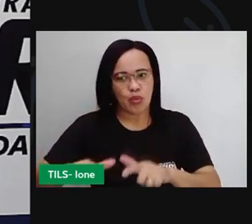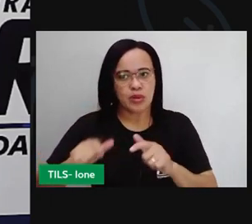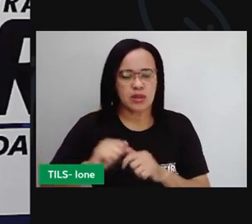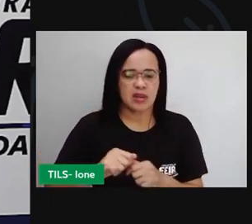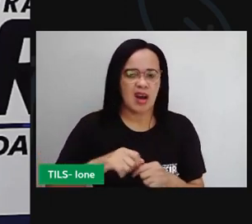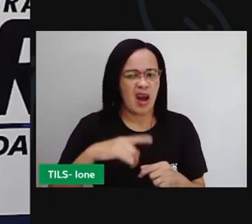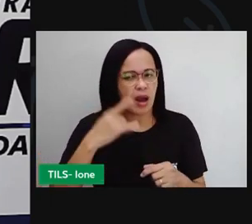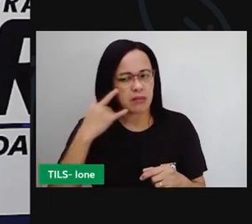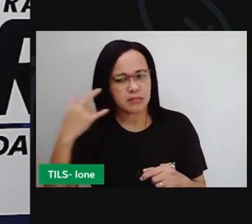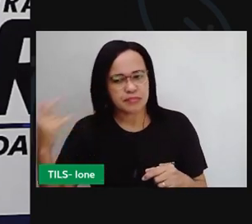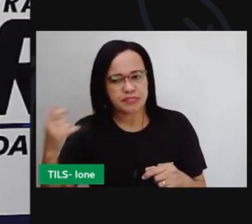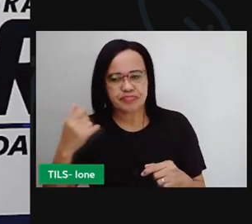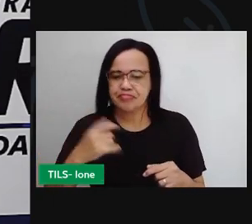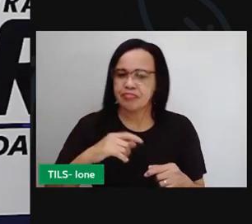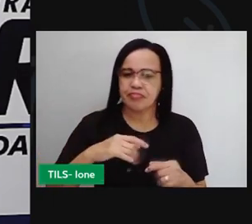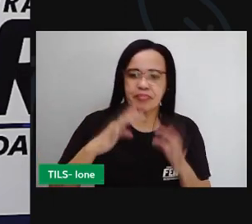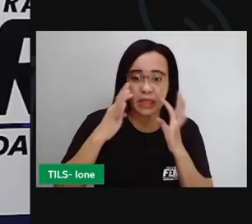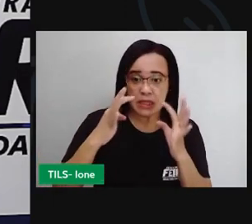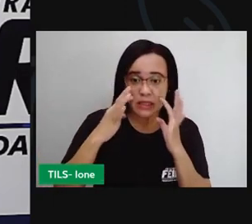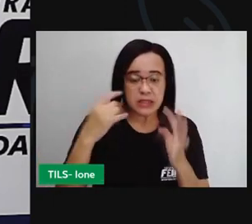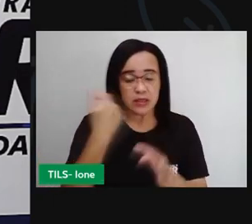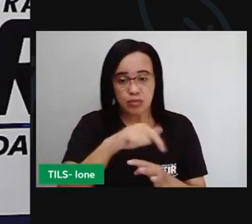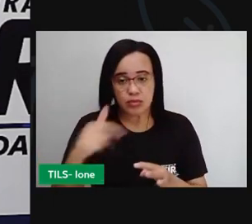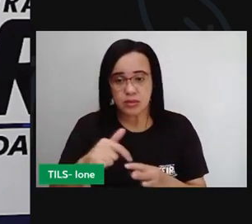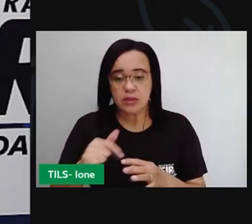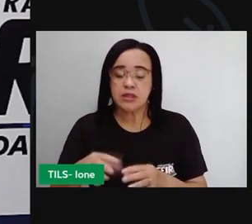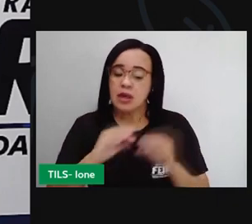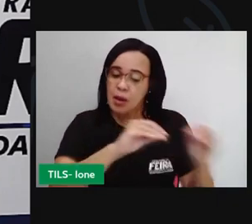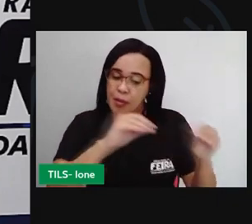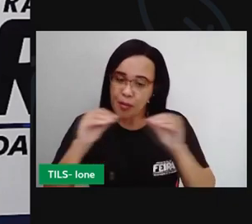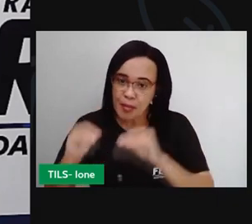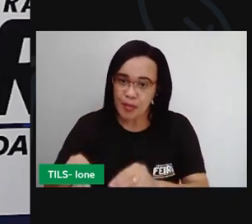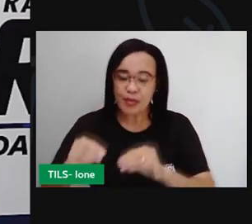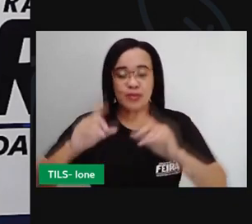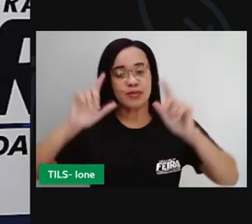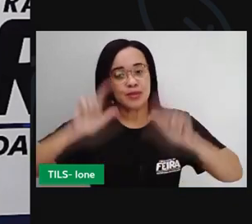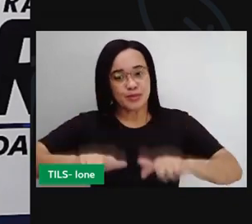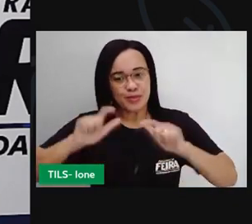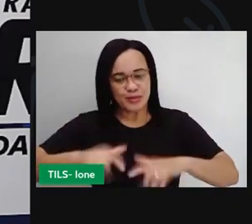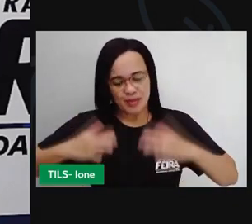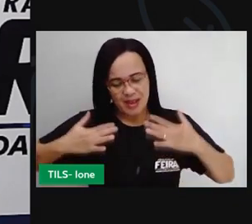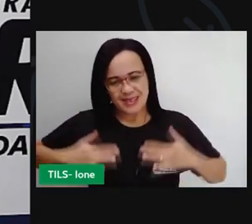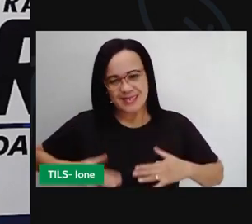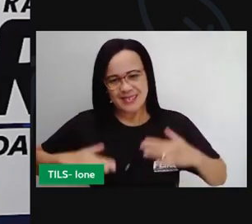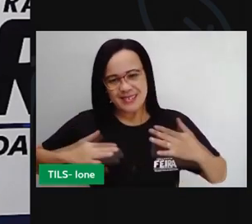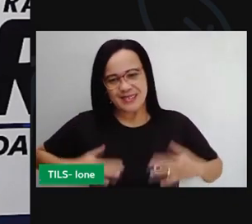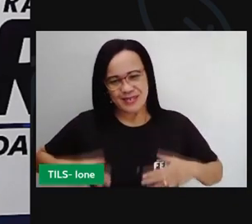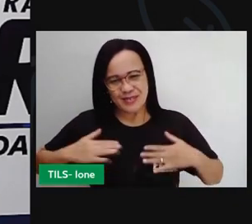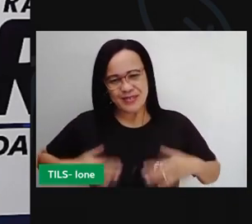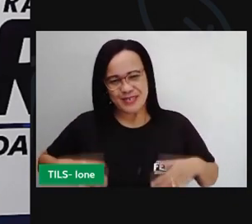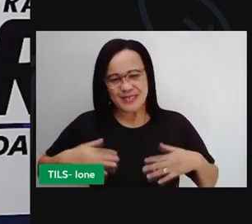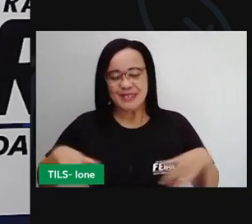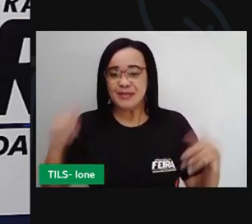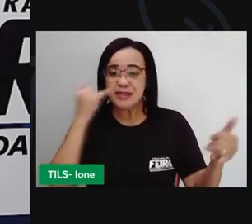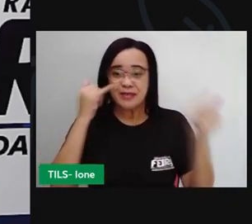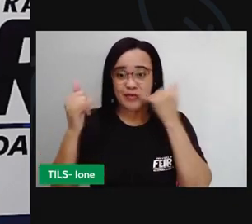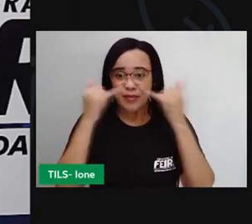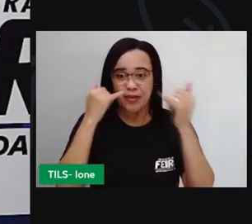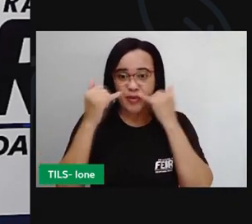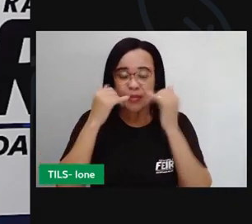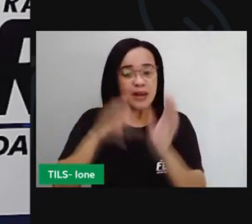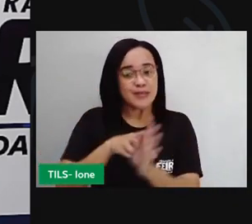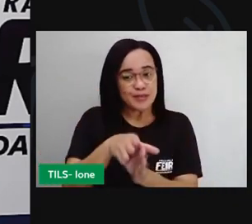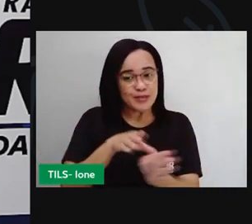vai para um lugar mais tranquilo, né? Mais silencioso, para que as informações, né? As orientações